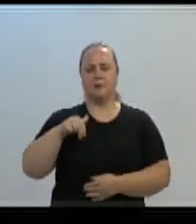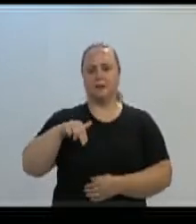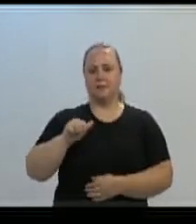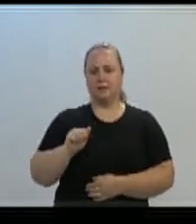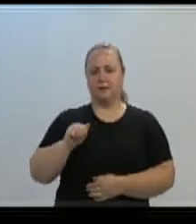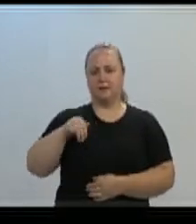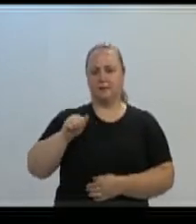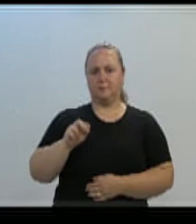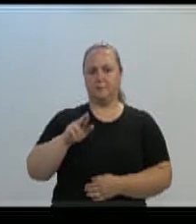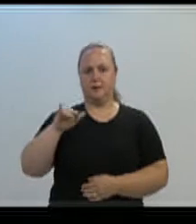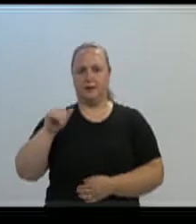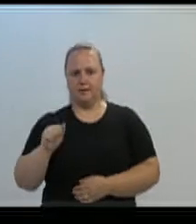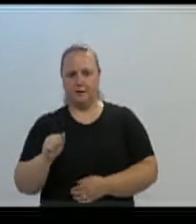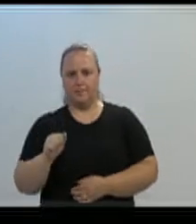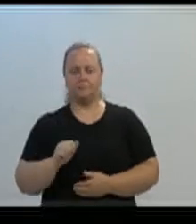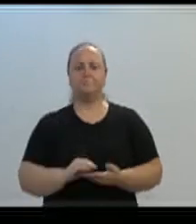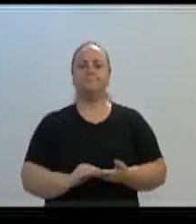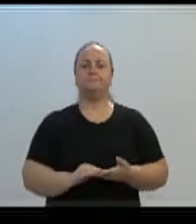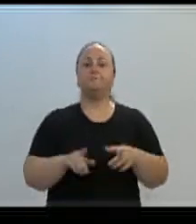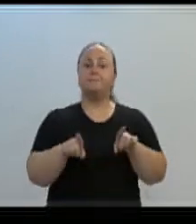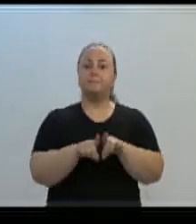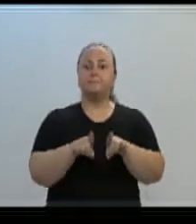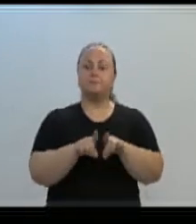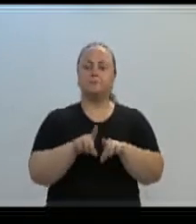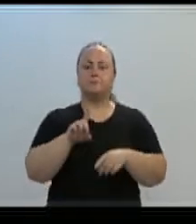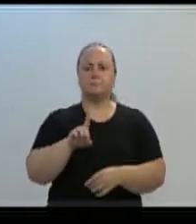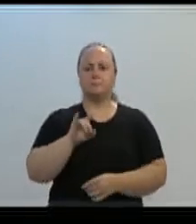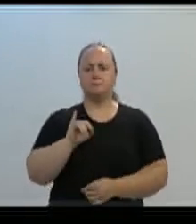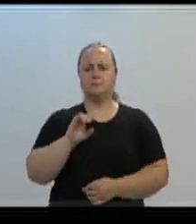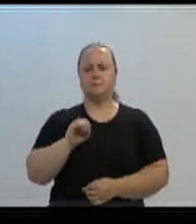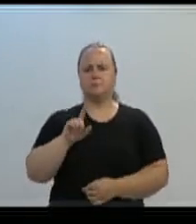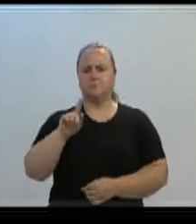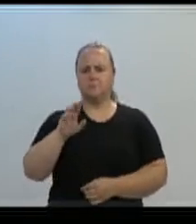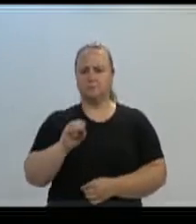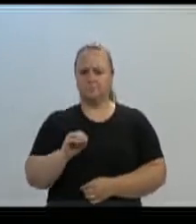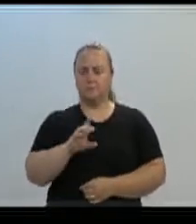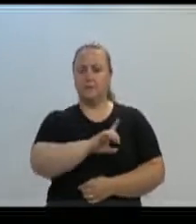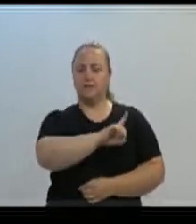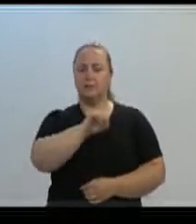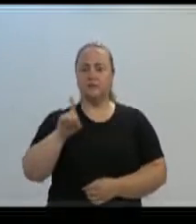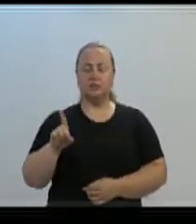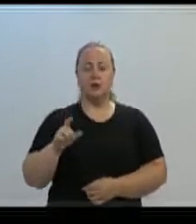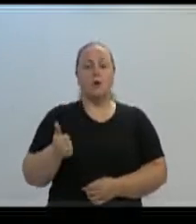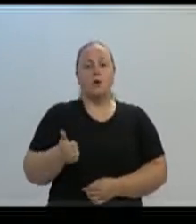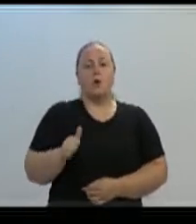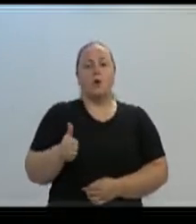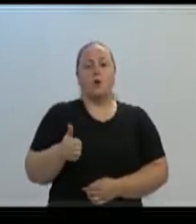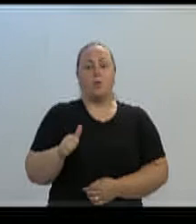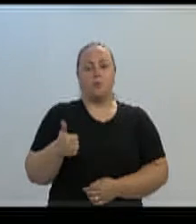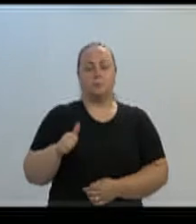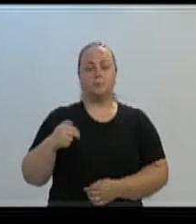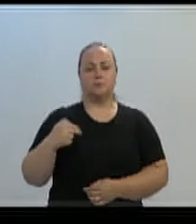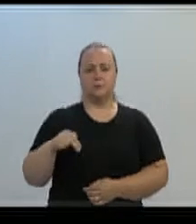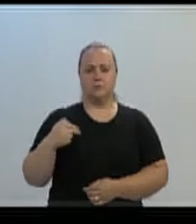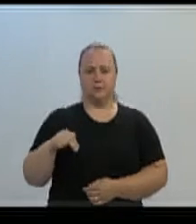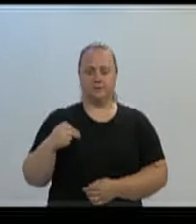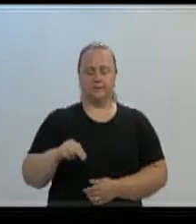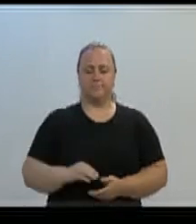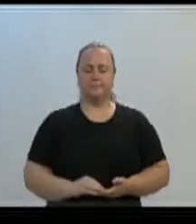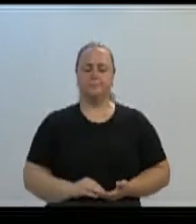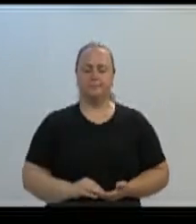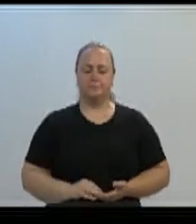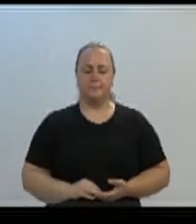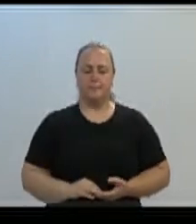Saúde e o candidato Diogo Carioca. Isso no dia 11 de novembro. Infelizmente, os